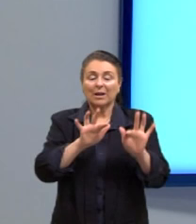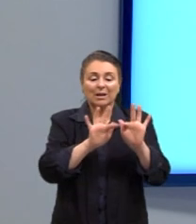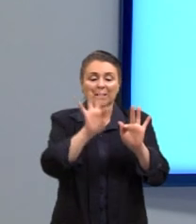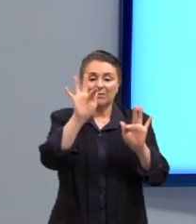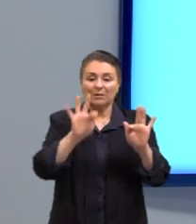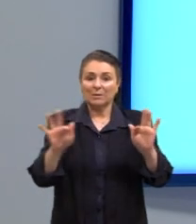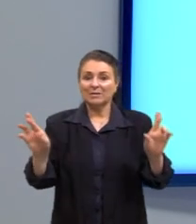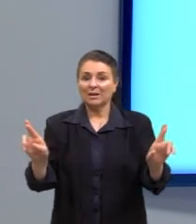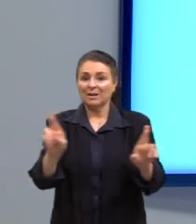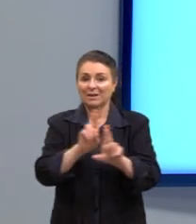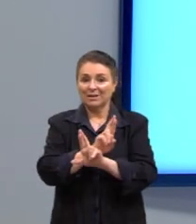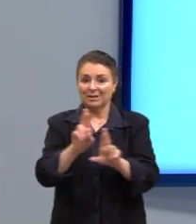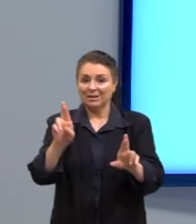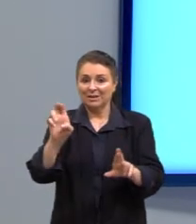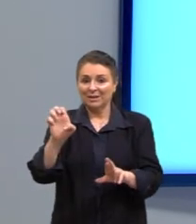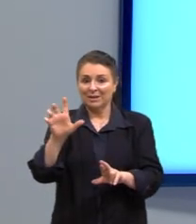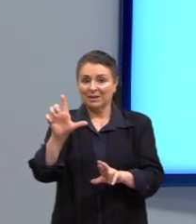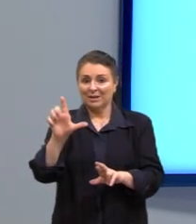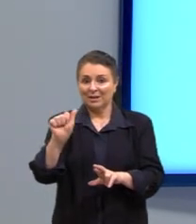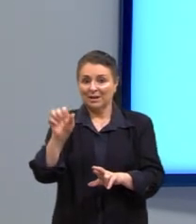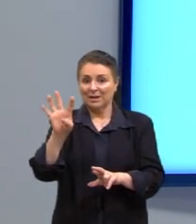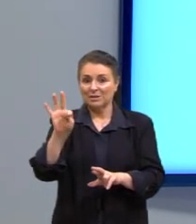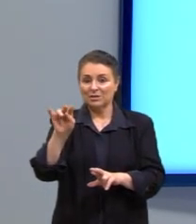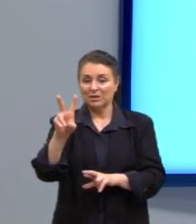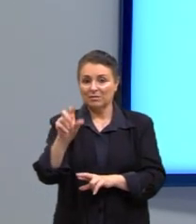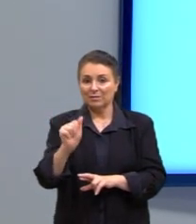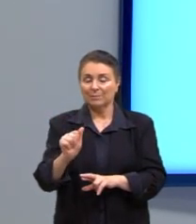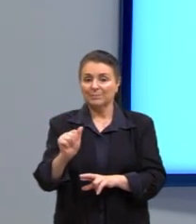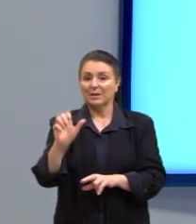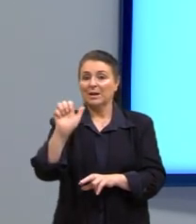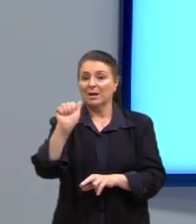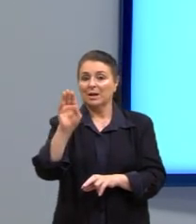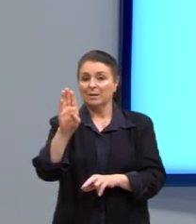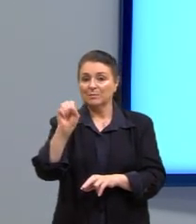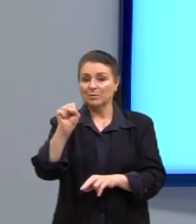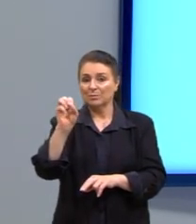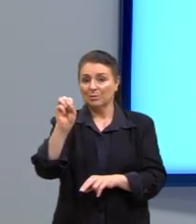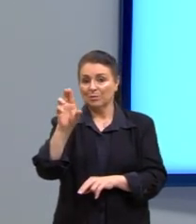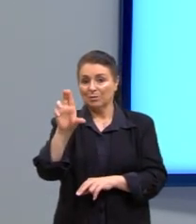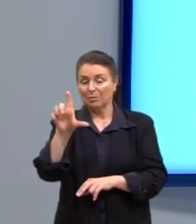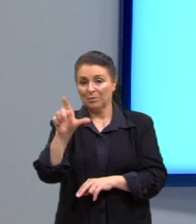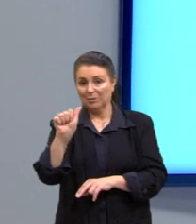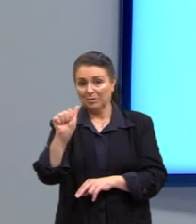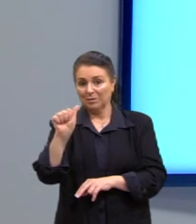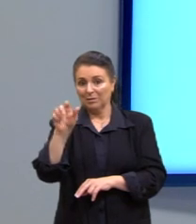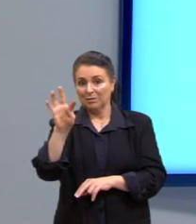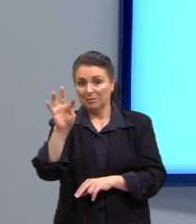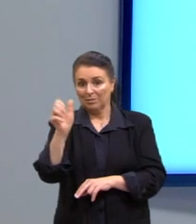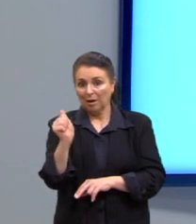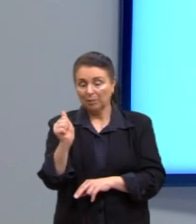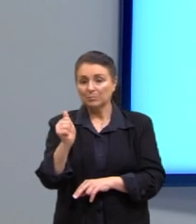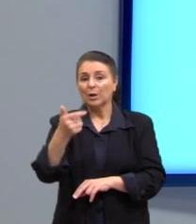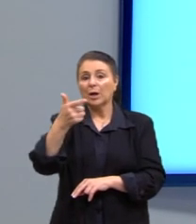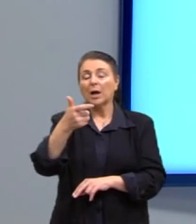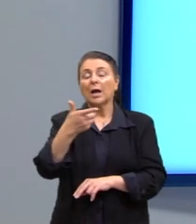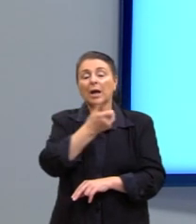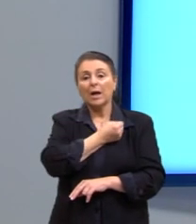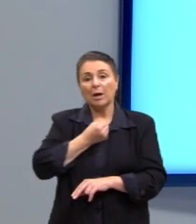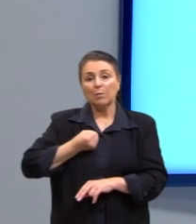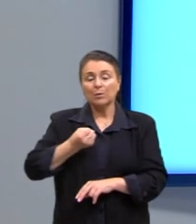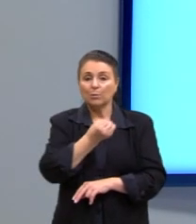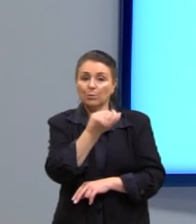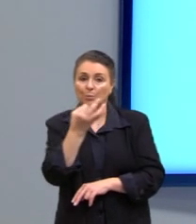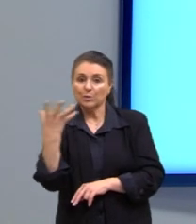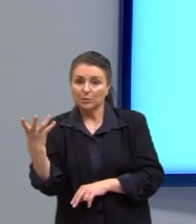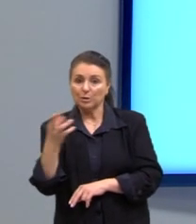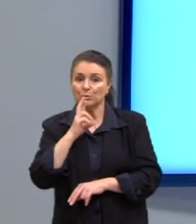relativa. Então, sempre, frequência absoluta é o número de repetições e a frequência relativa é